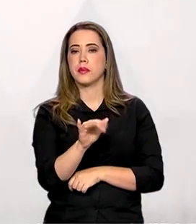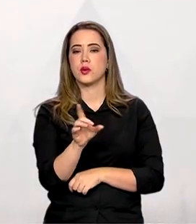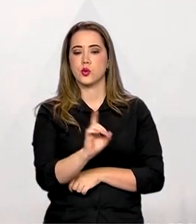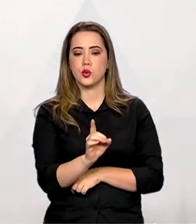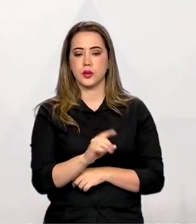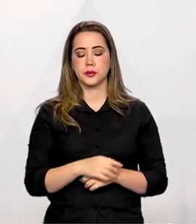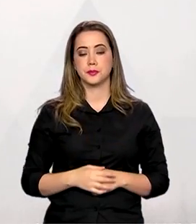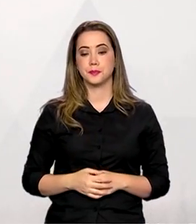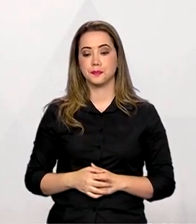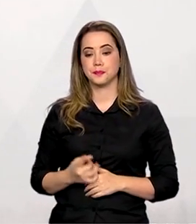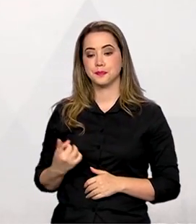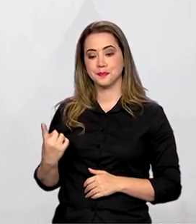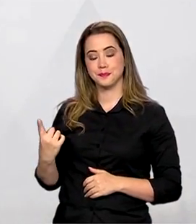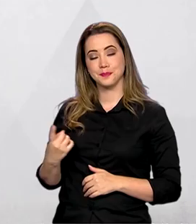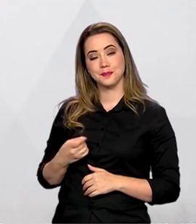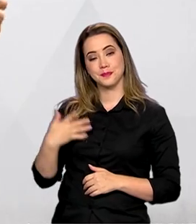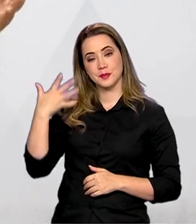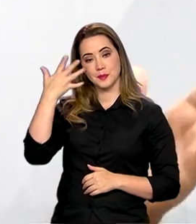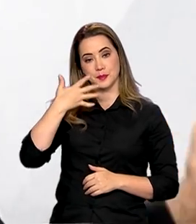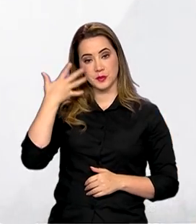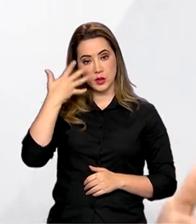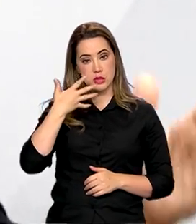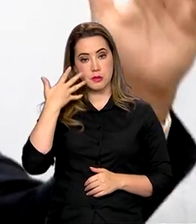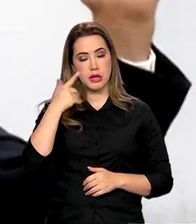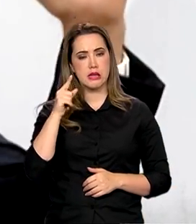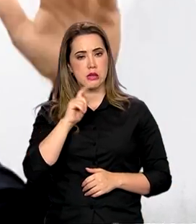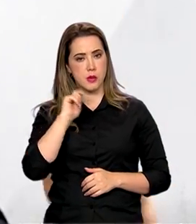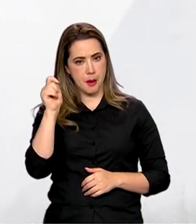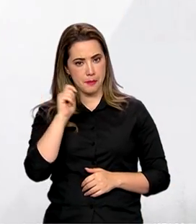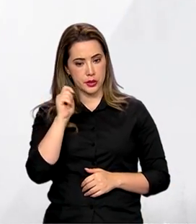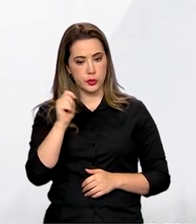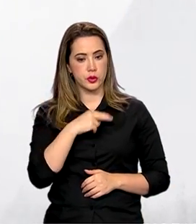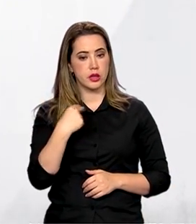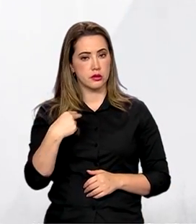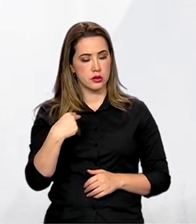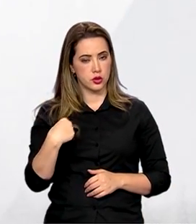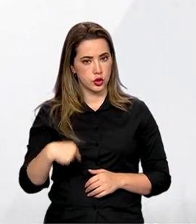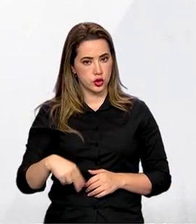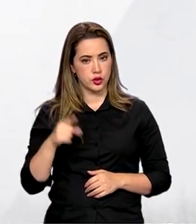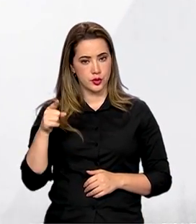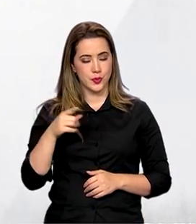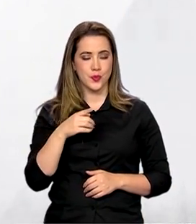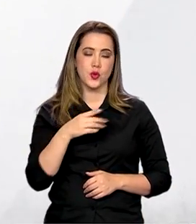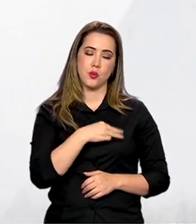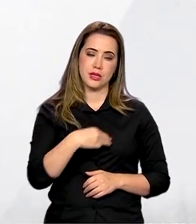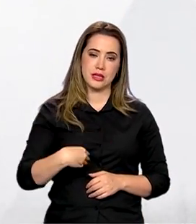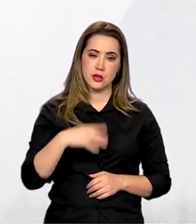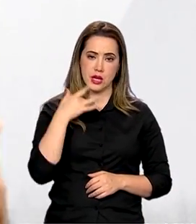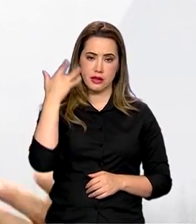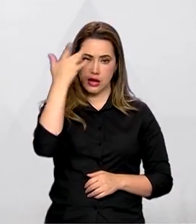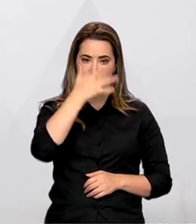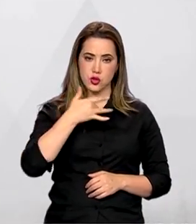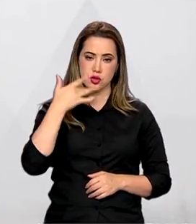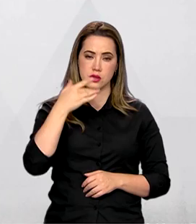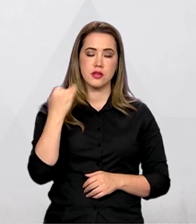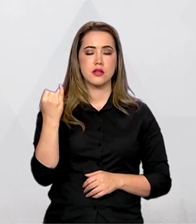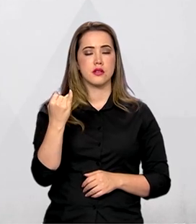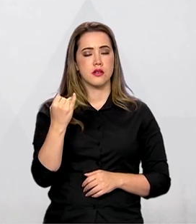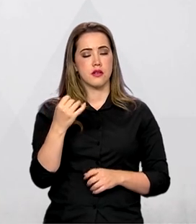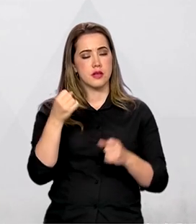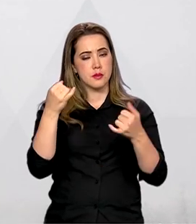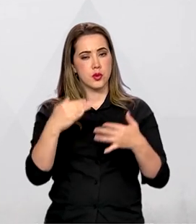Na declaração que fez na China em abril, o ministro da Fazenda falou da intenção de ter capital chinês na